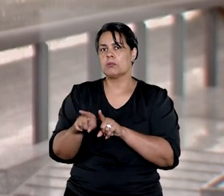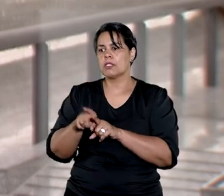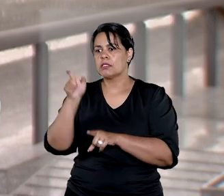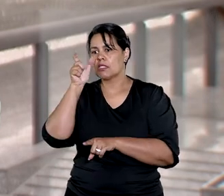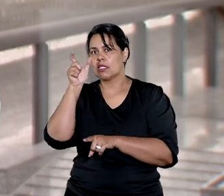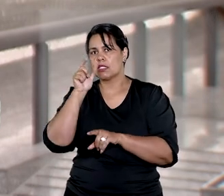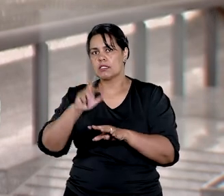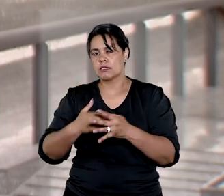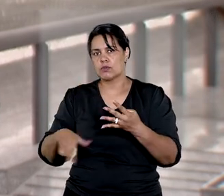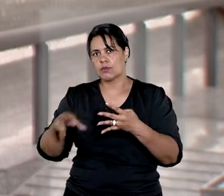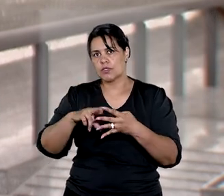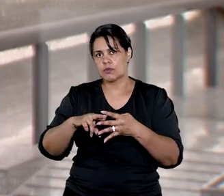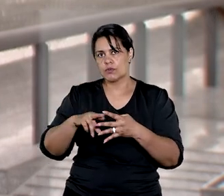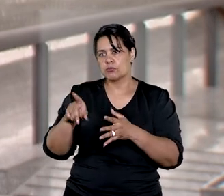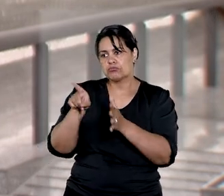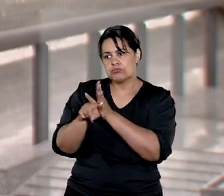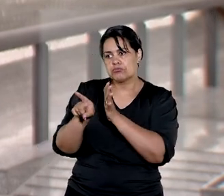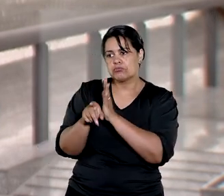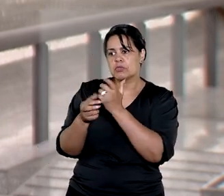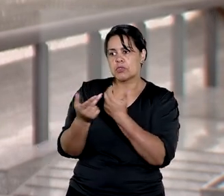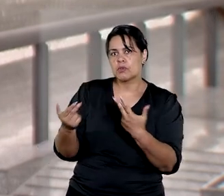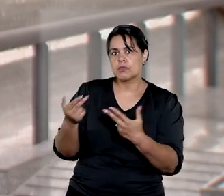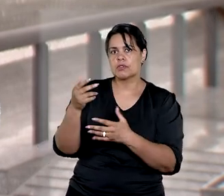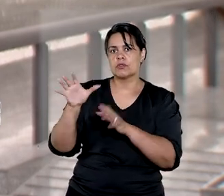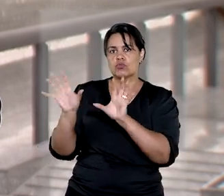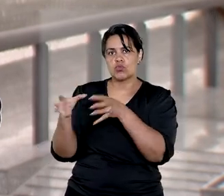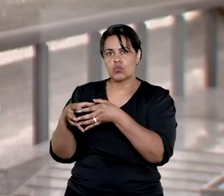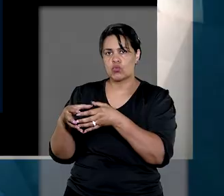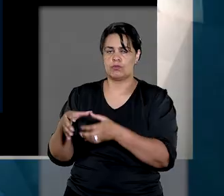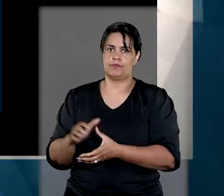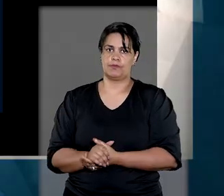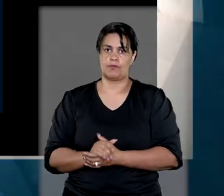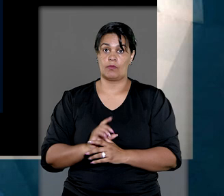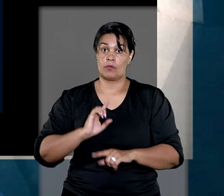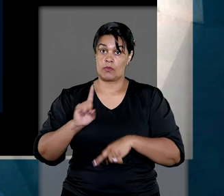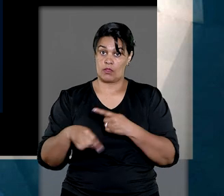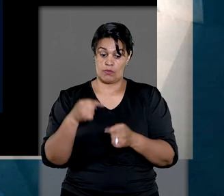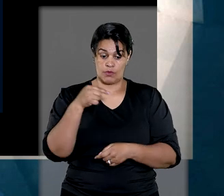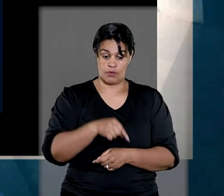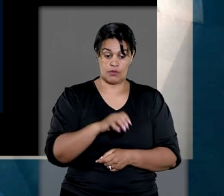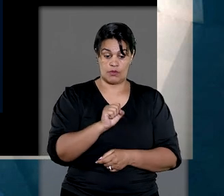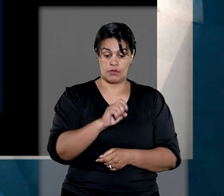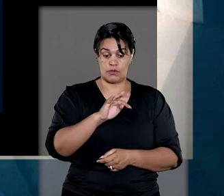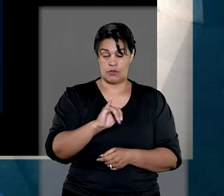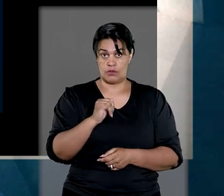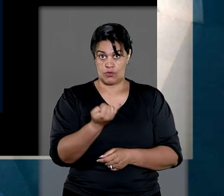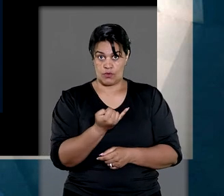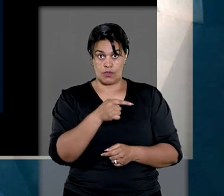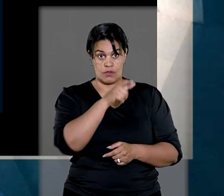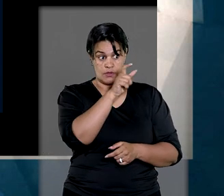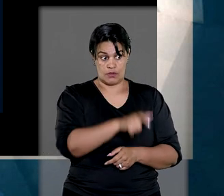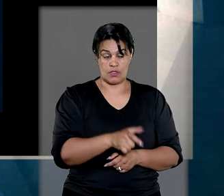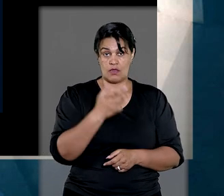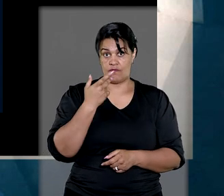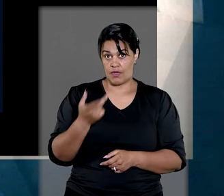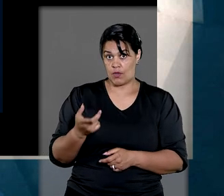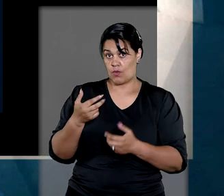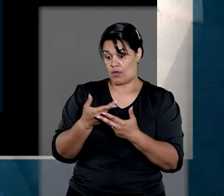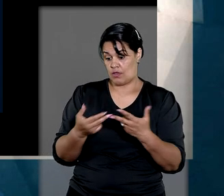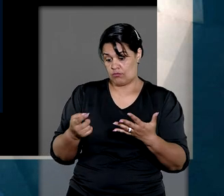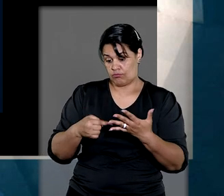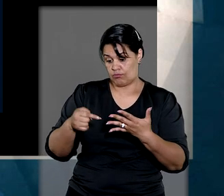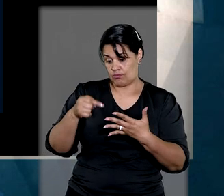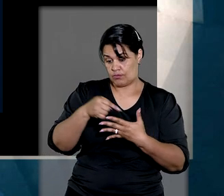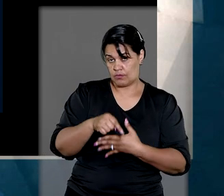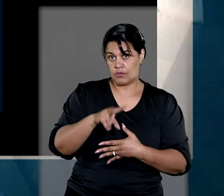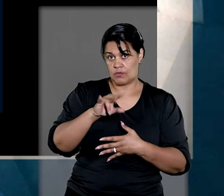recursal para questionar a decisão do juízo de primeiro grau. Já no STJ, o devedor argumentou que a prática dos atos